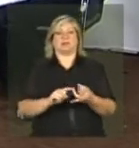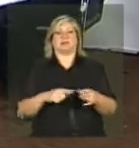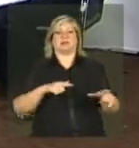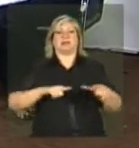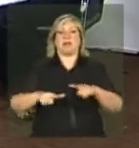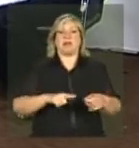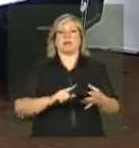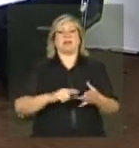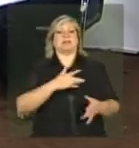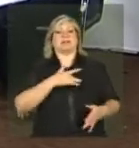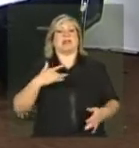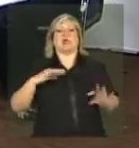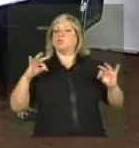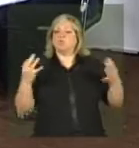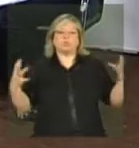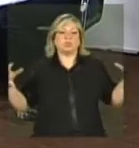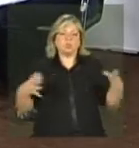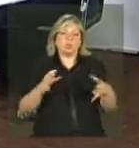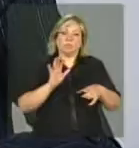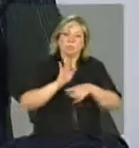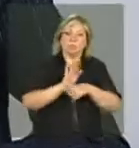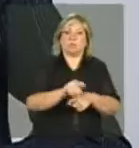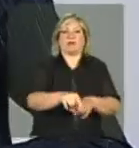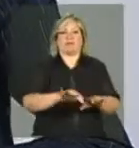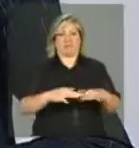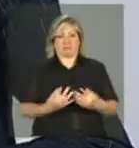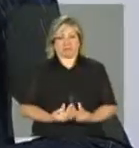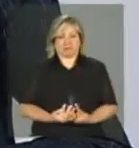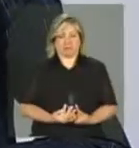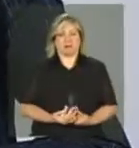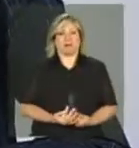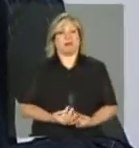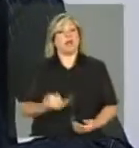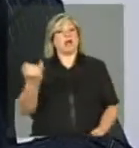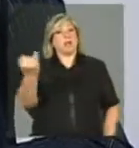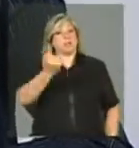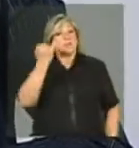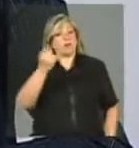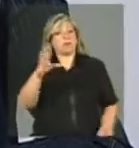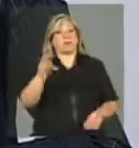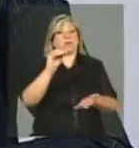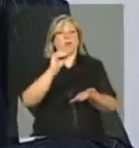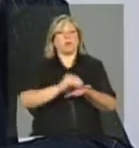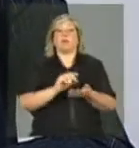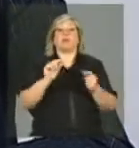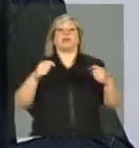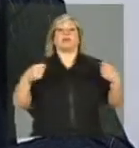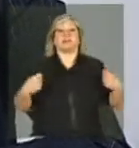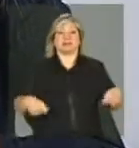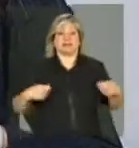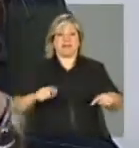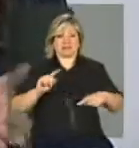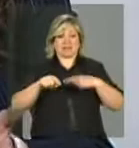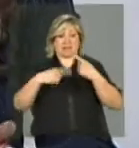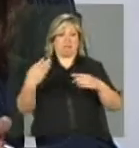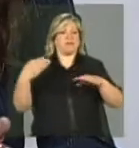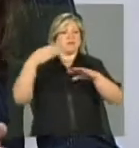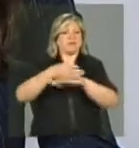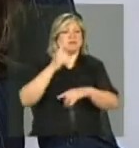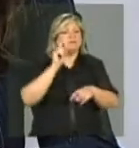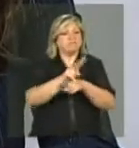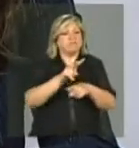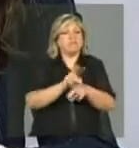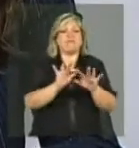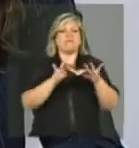enfim, para toda a rede intersetorial. E é muito importante colocar a necessidade de, após um acompanhamento familiar ou até